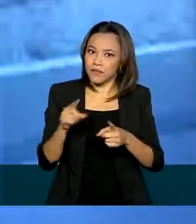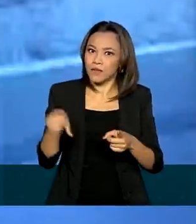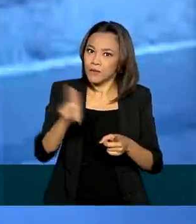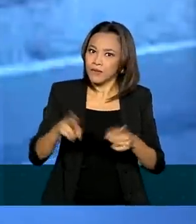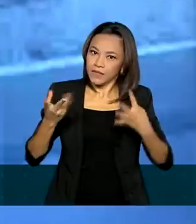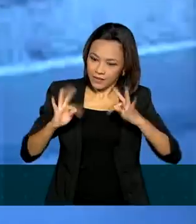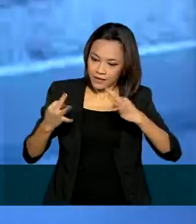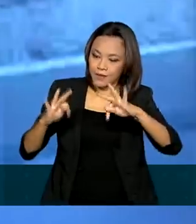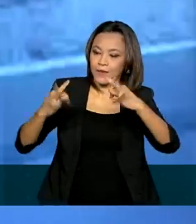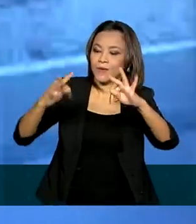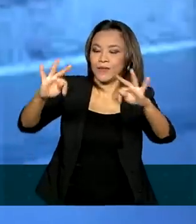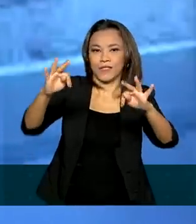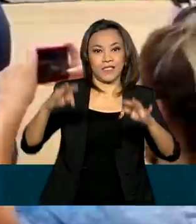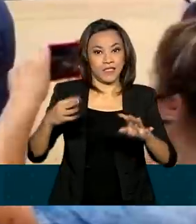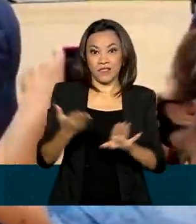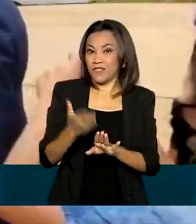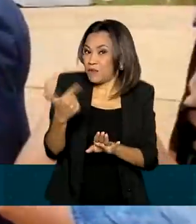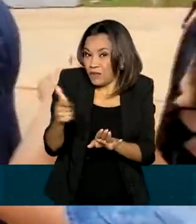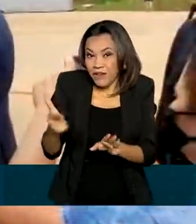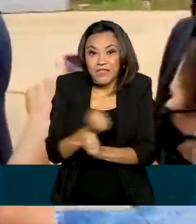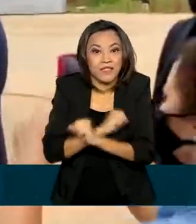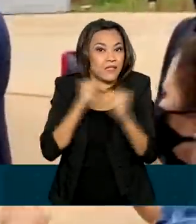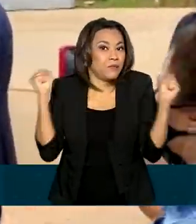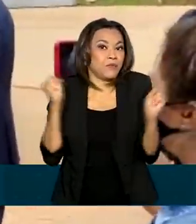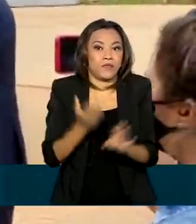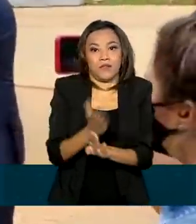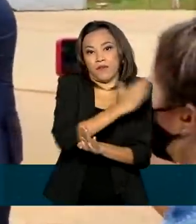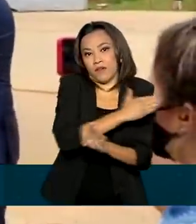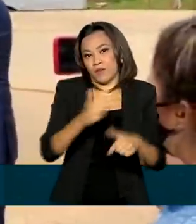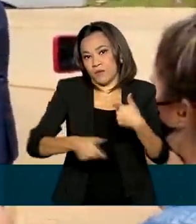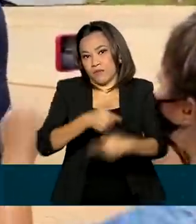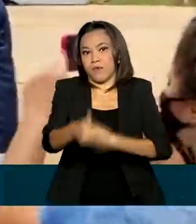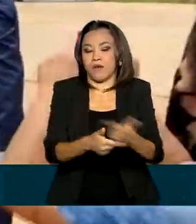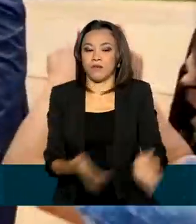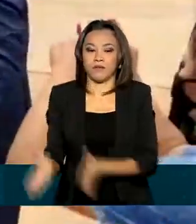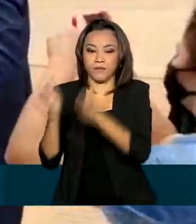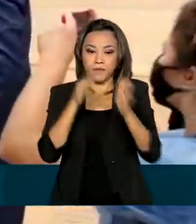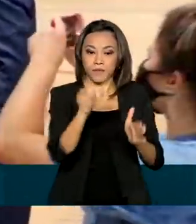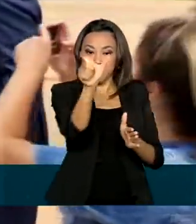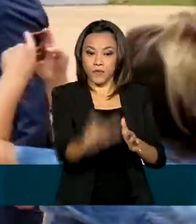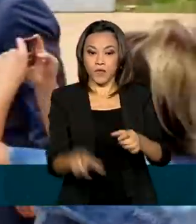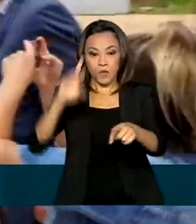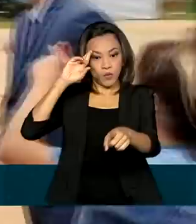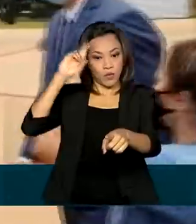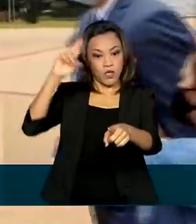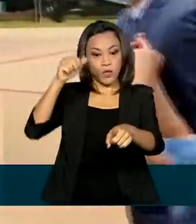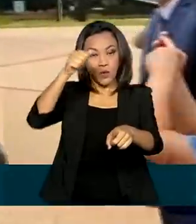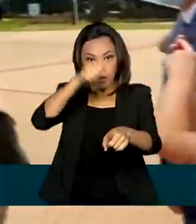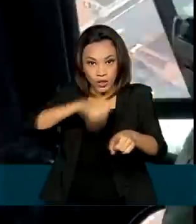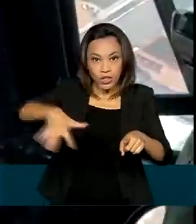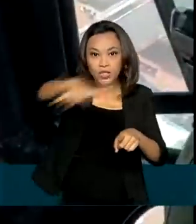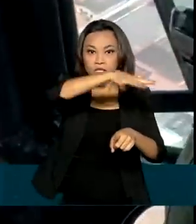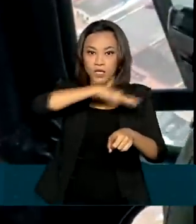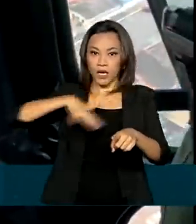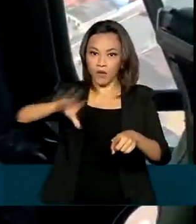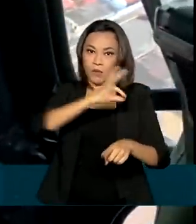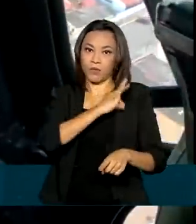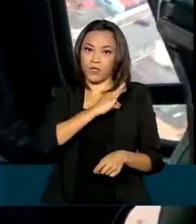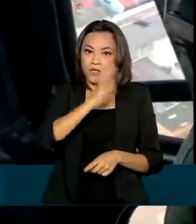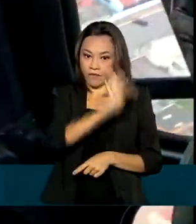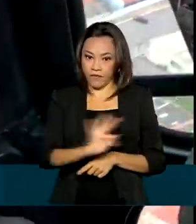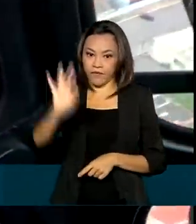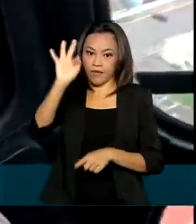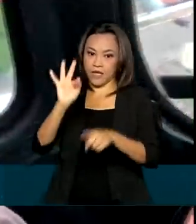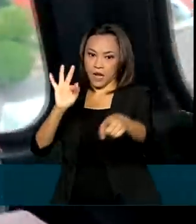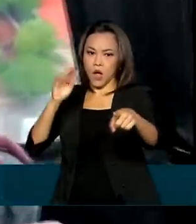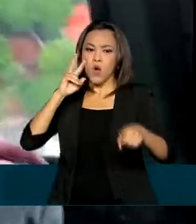informação isso seria impossível. O ministro André Mendonça e o diretor-geral da Polícia Federal, Rolando Alexandre, sobrevoaram